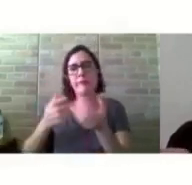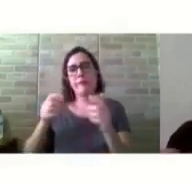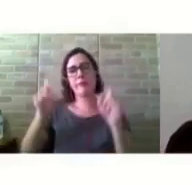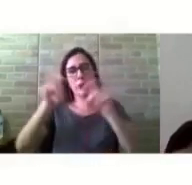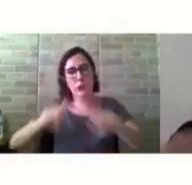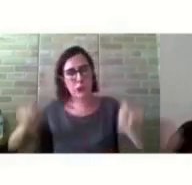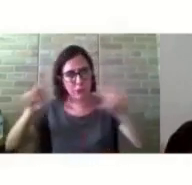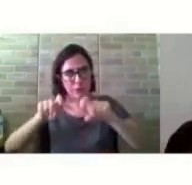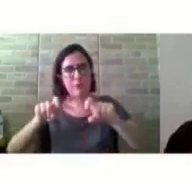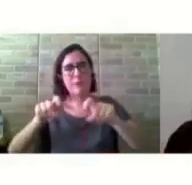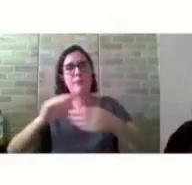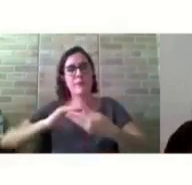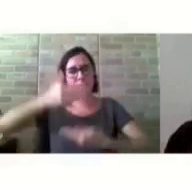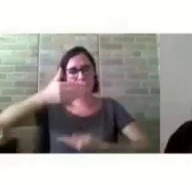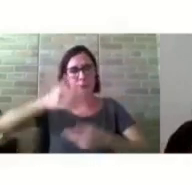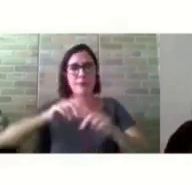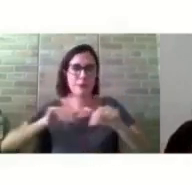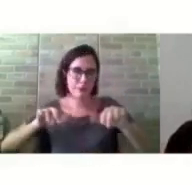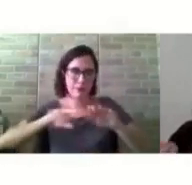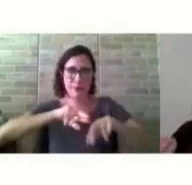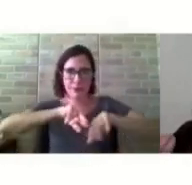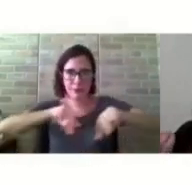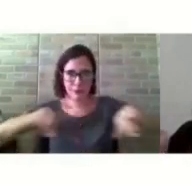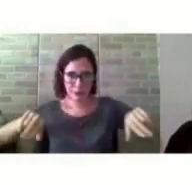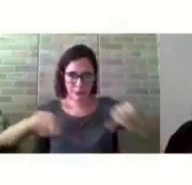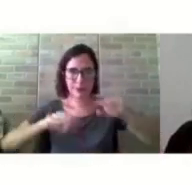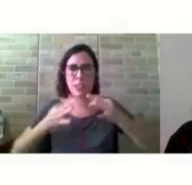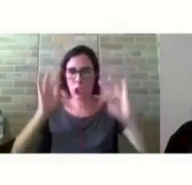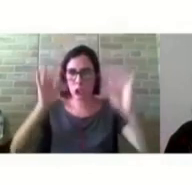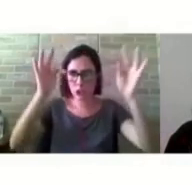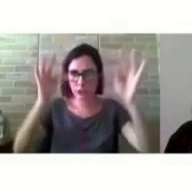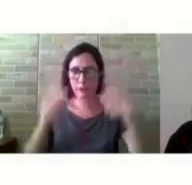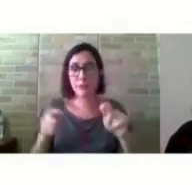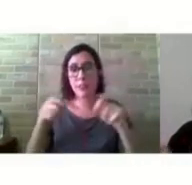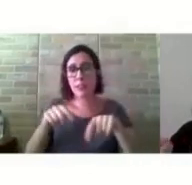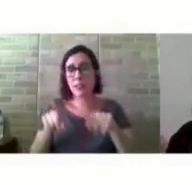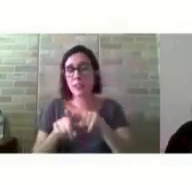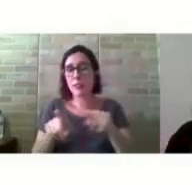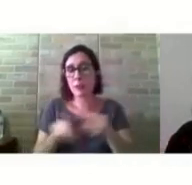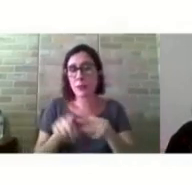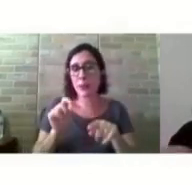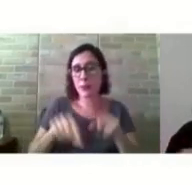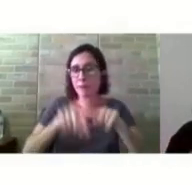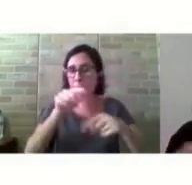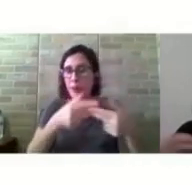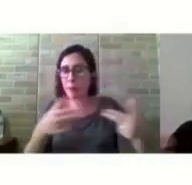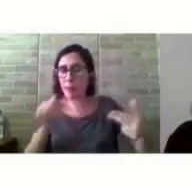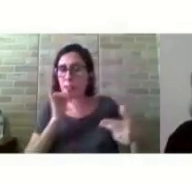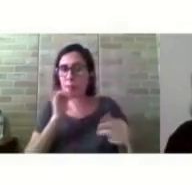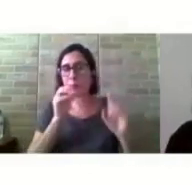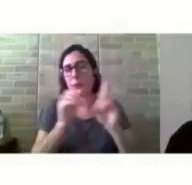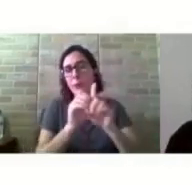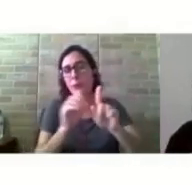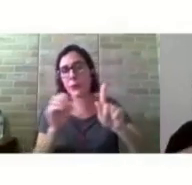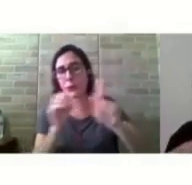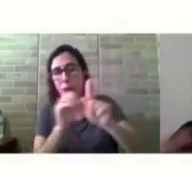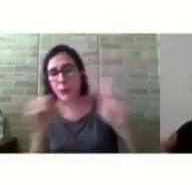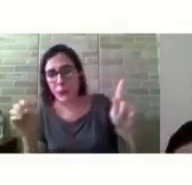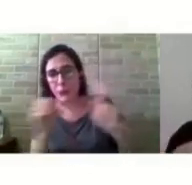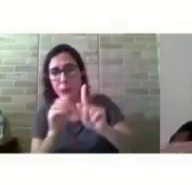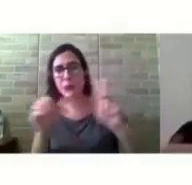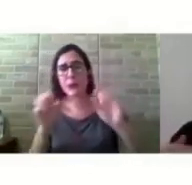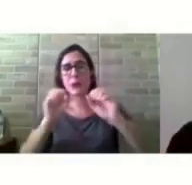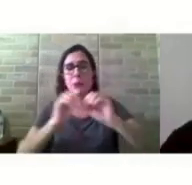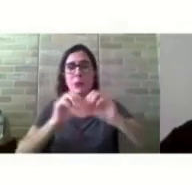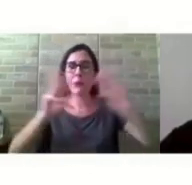meio de algumas ferramentas, por exemplo, Rede Nacional de Pesquisa, Google, Moodle, YouTube, que